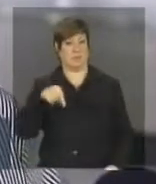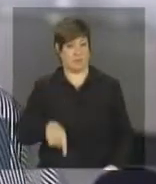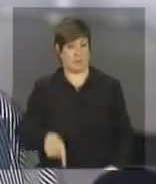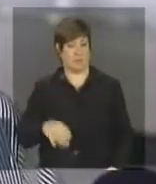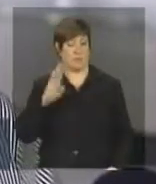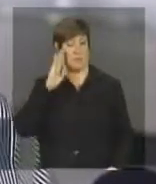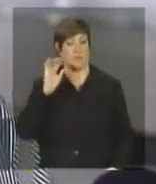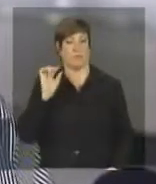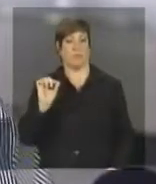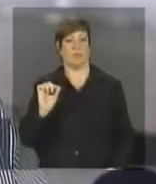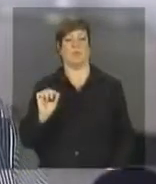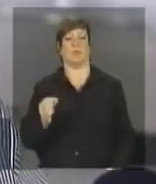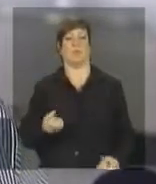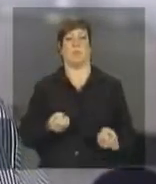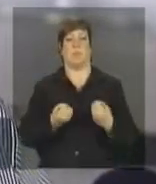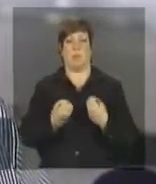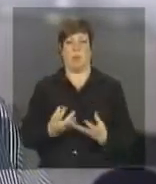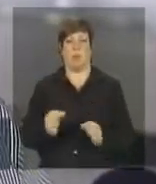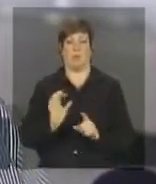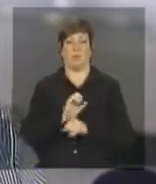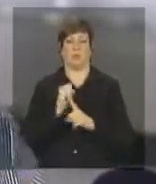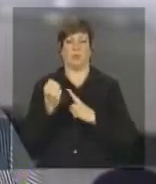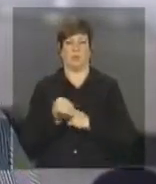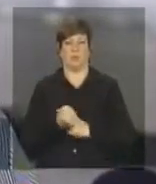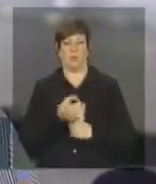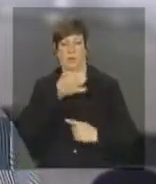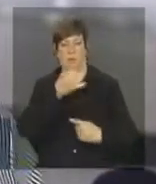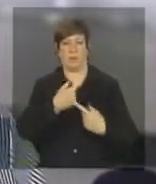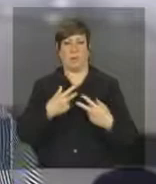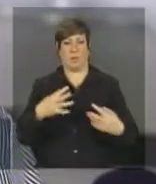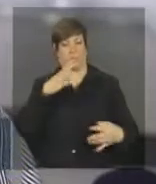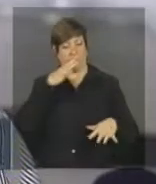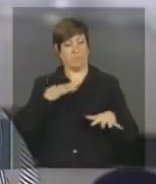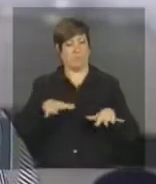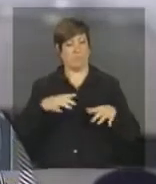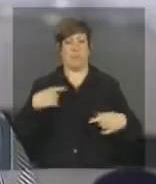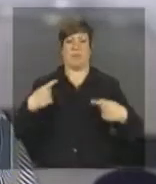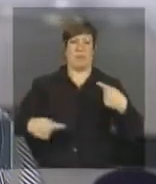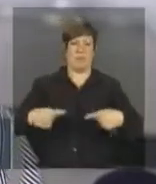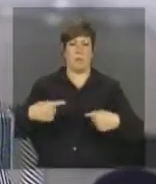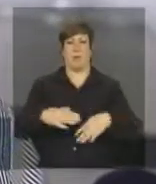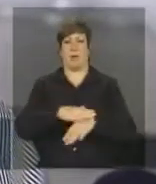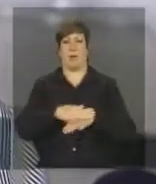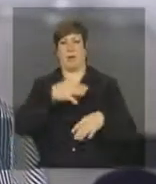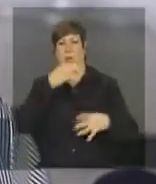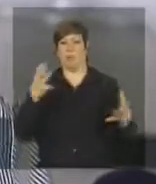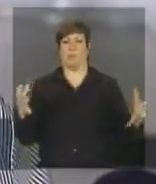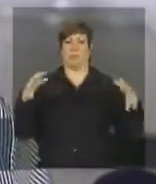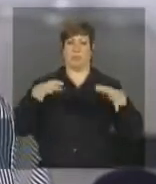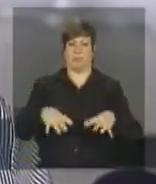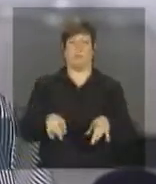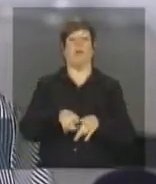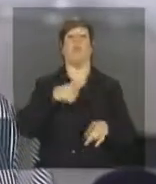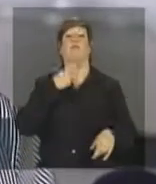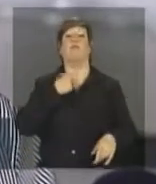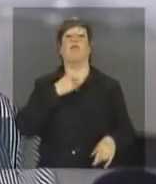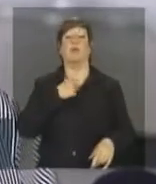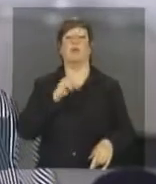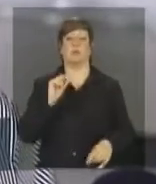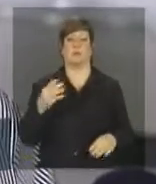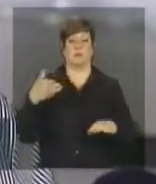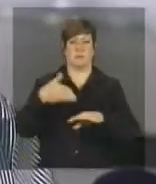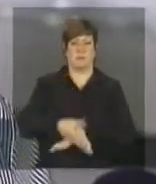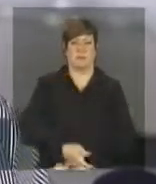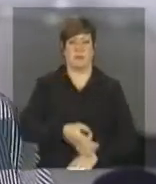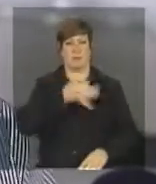com a grande vergadura da sociedade foi impressionante o debate, a mobilização e a vontade de participar